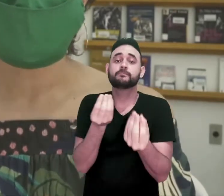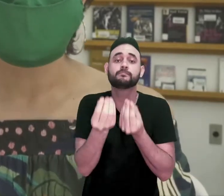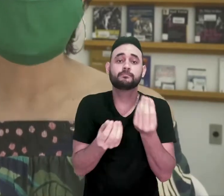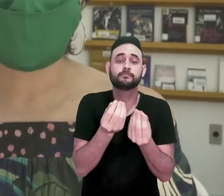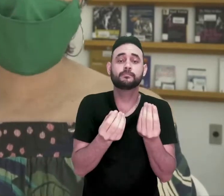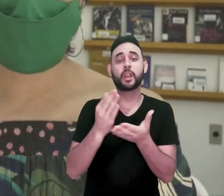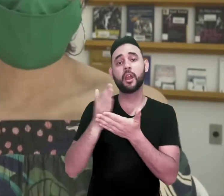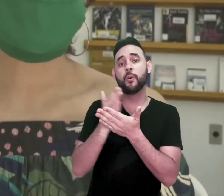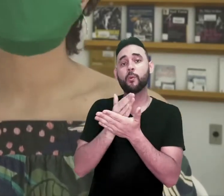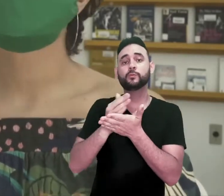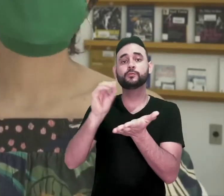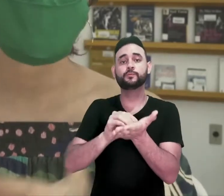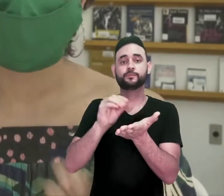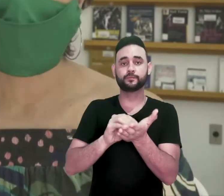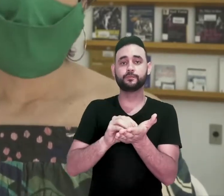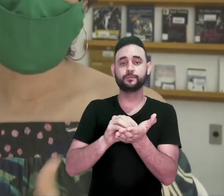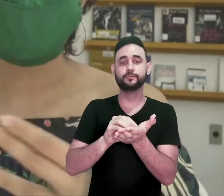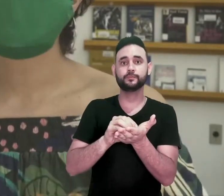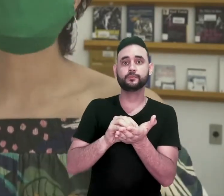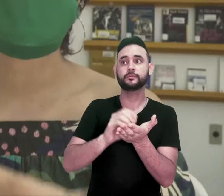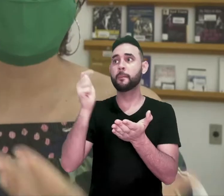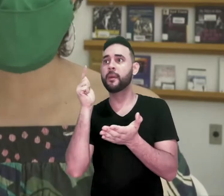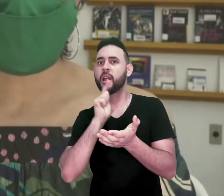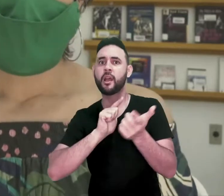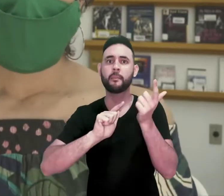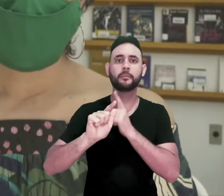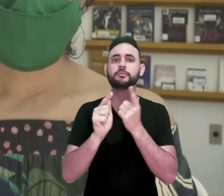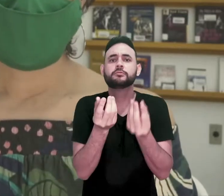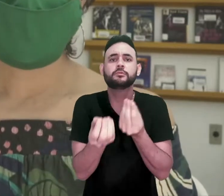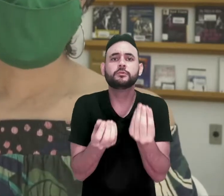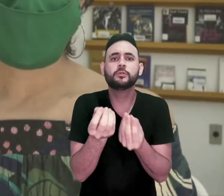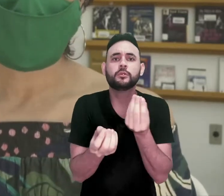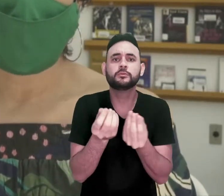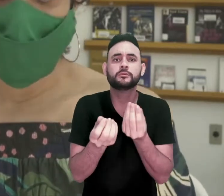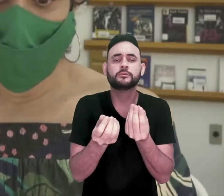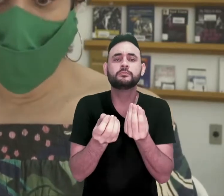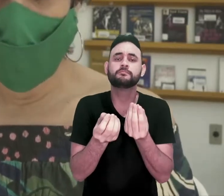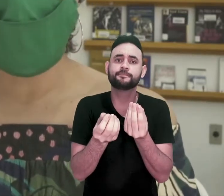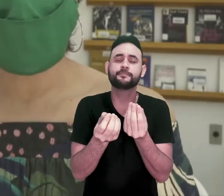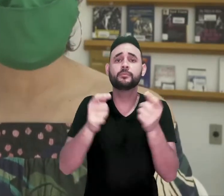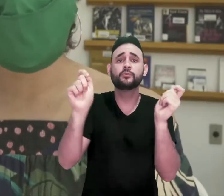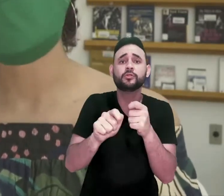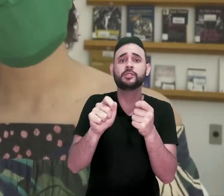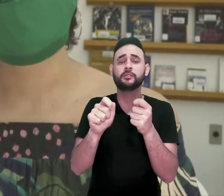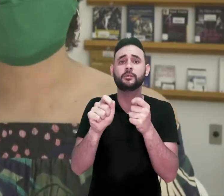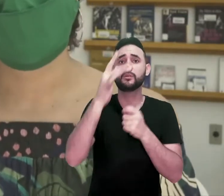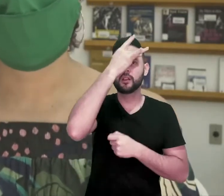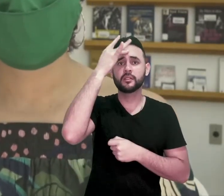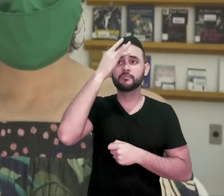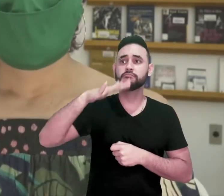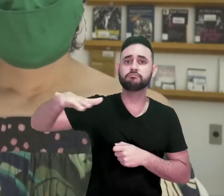São pessoas que não têm. Como é que a gente consegue, como é que a conseguiu, para fazer com que, pelo menos, o público